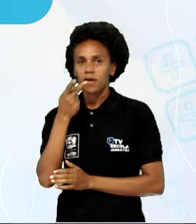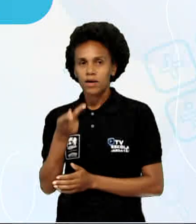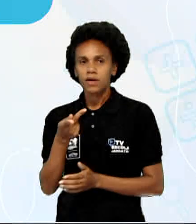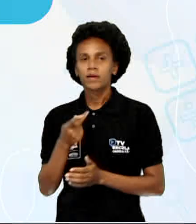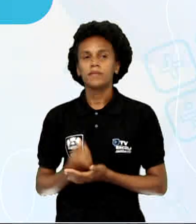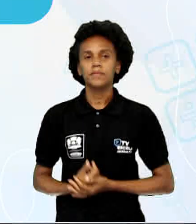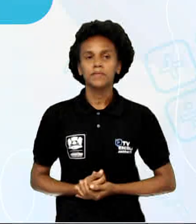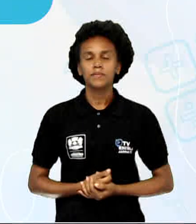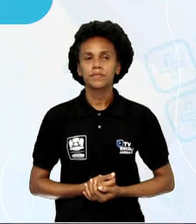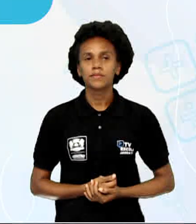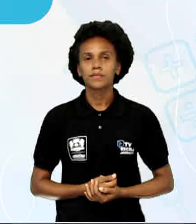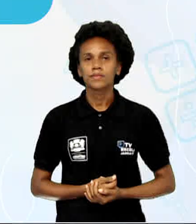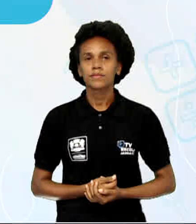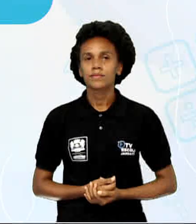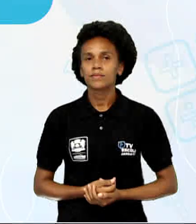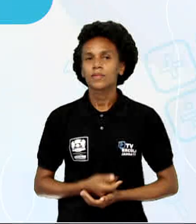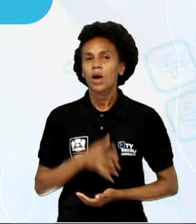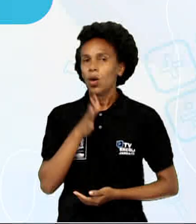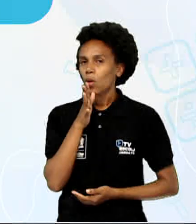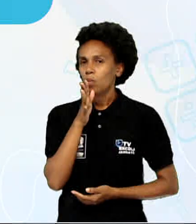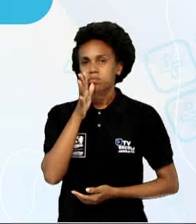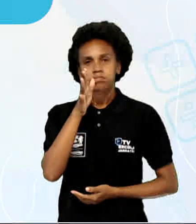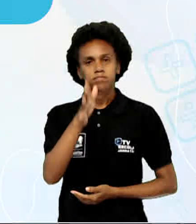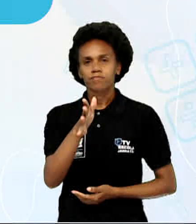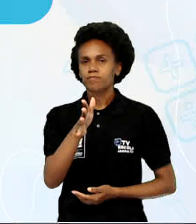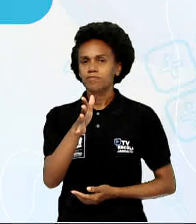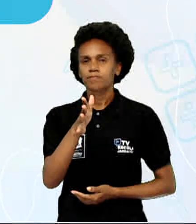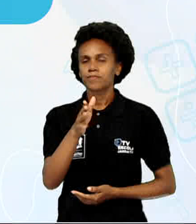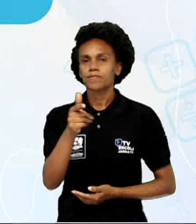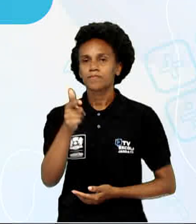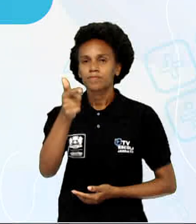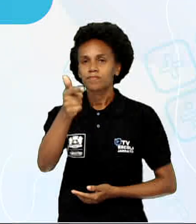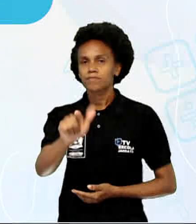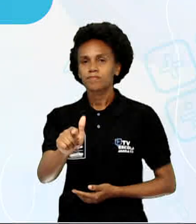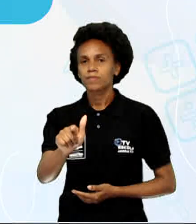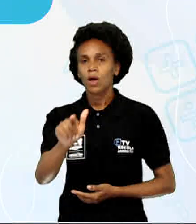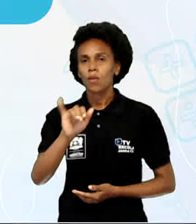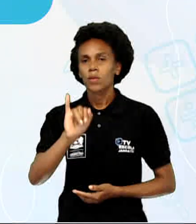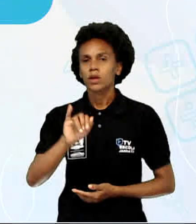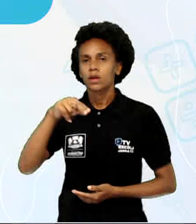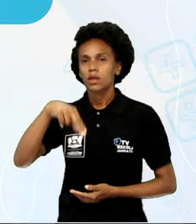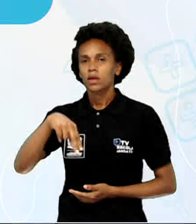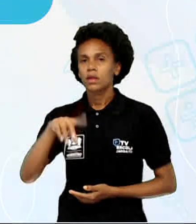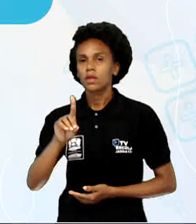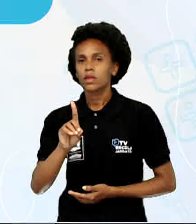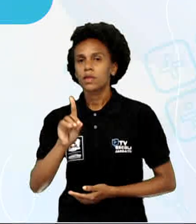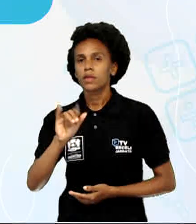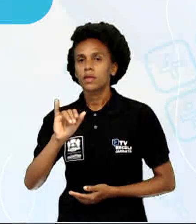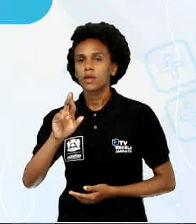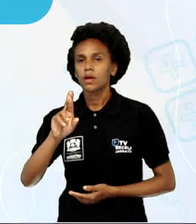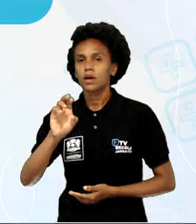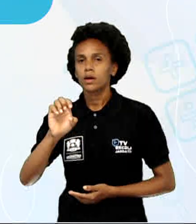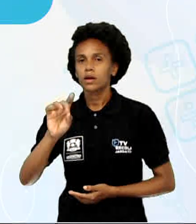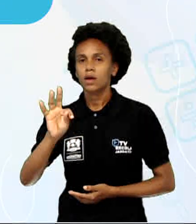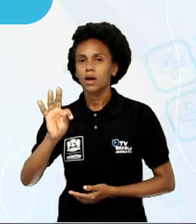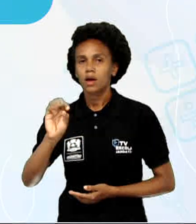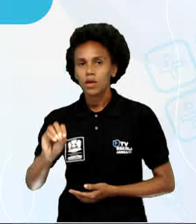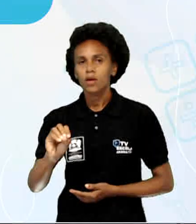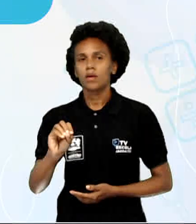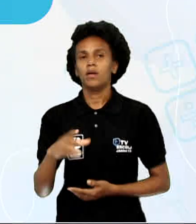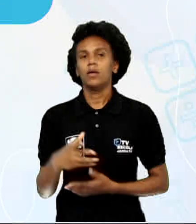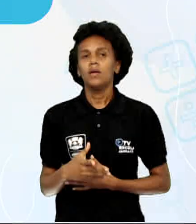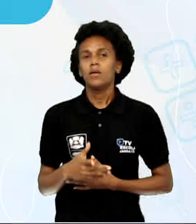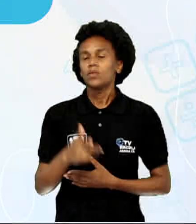destacados. O discurso indireto reproduz, fala, reações das personagens. Ele é escrito em terceira pessoa, está